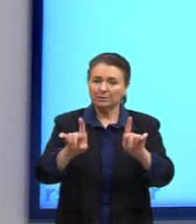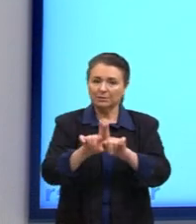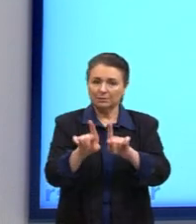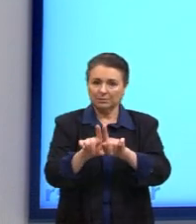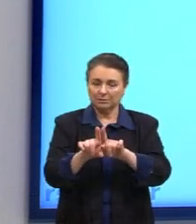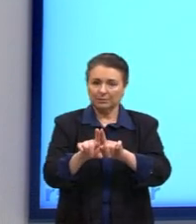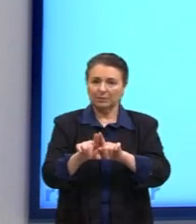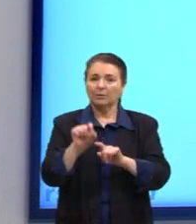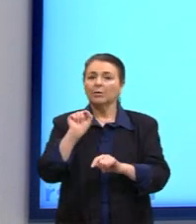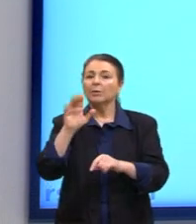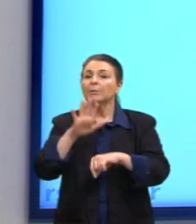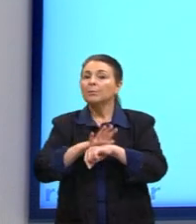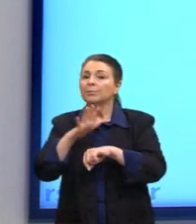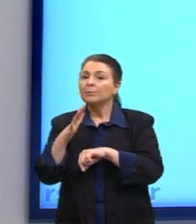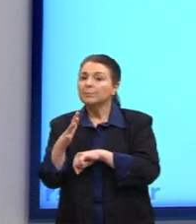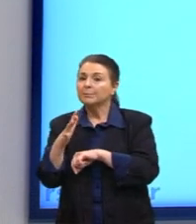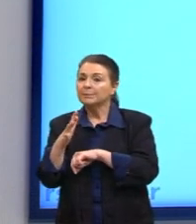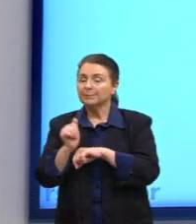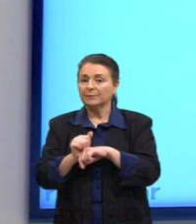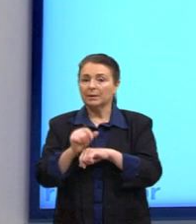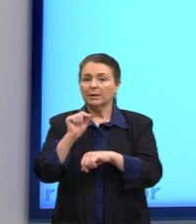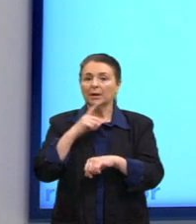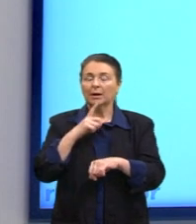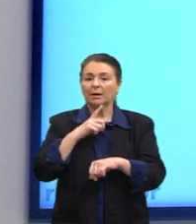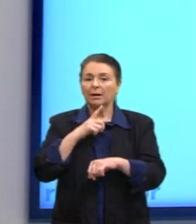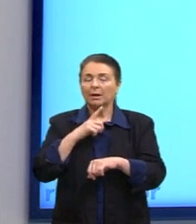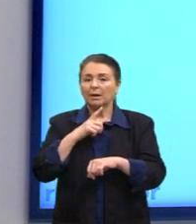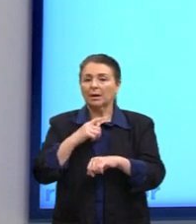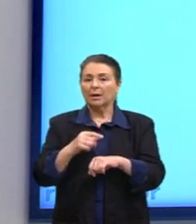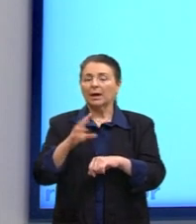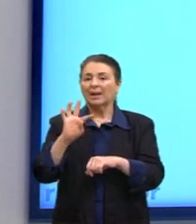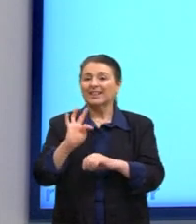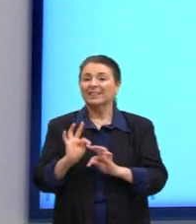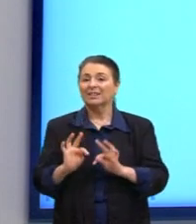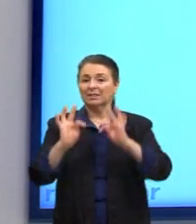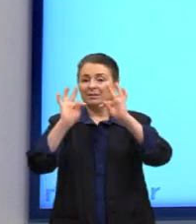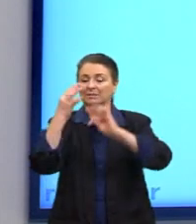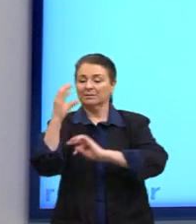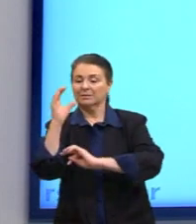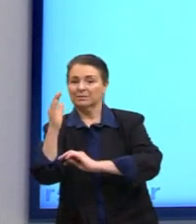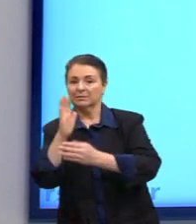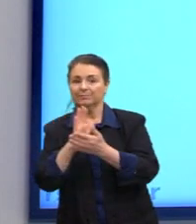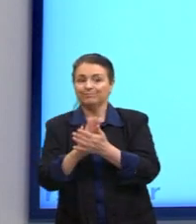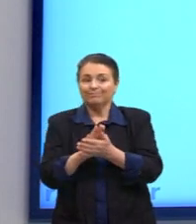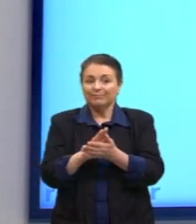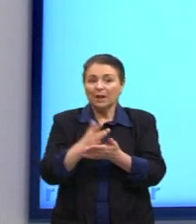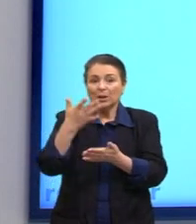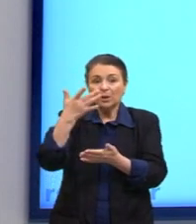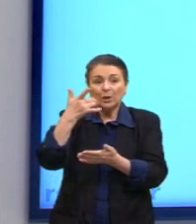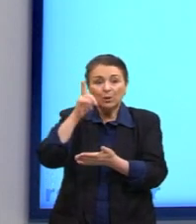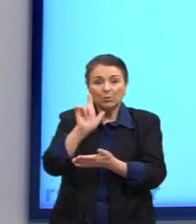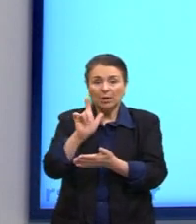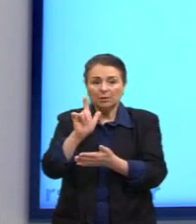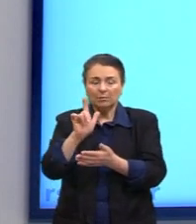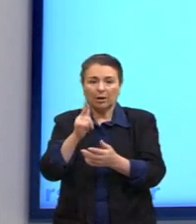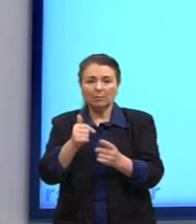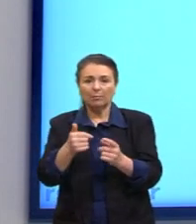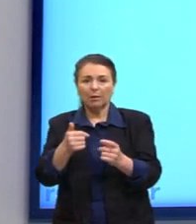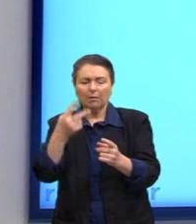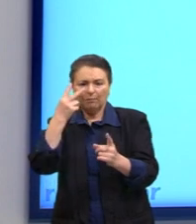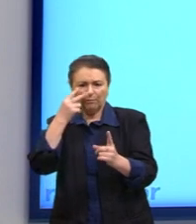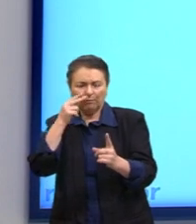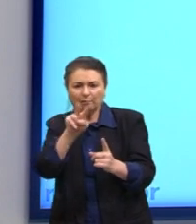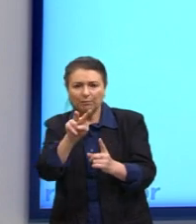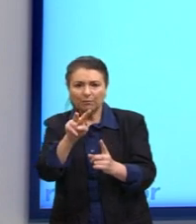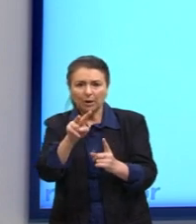O que mais? Olha só, a tecnociência nem tudo prevê. O que nós falávamos antes, né. Essa